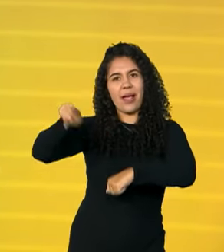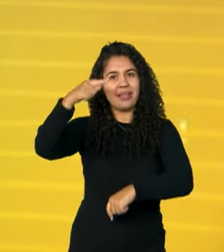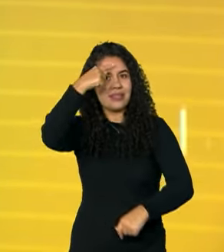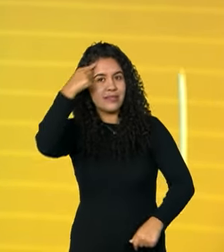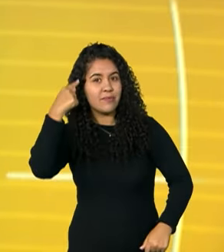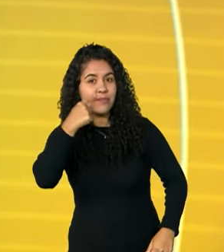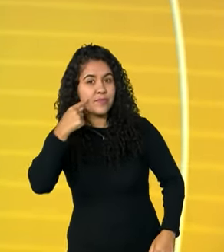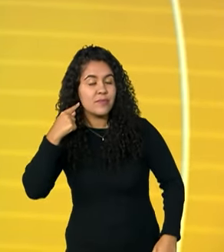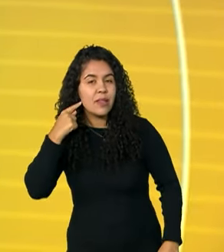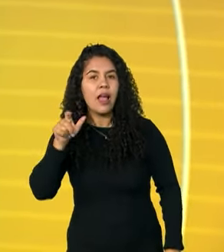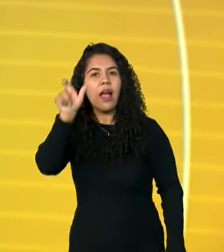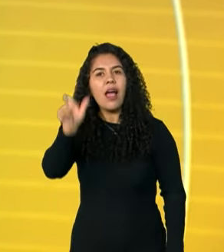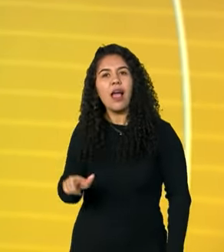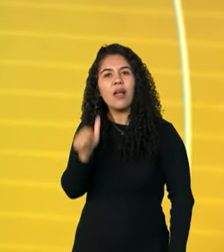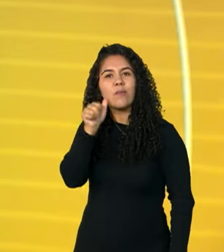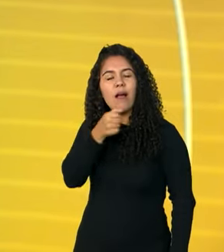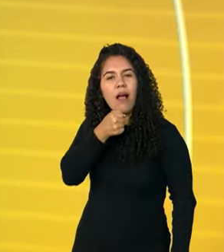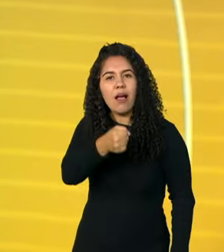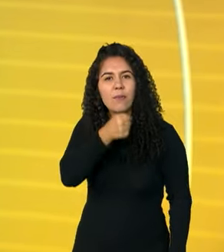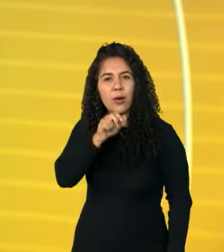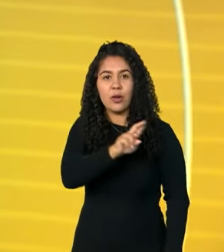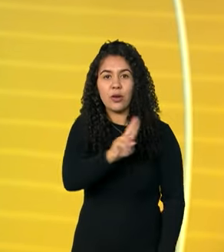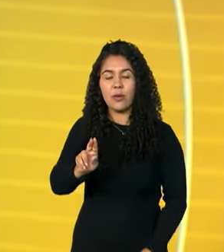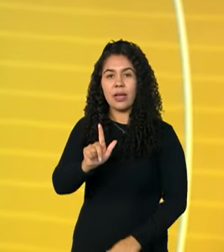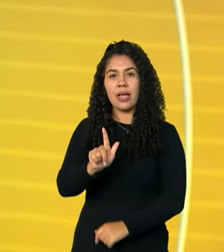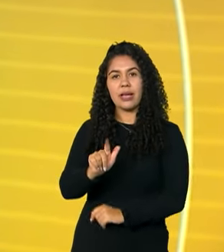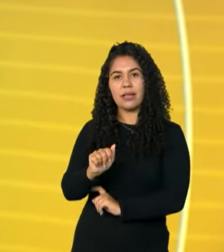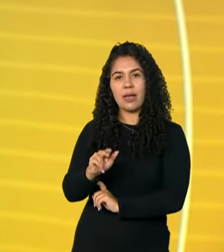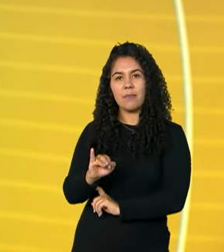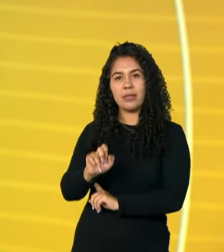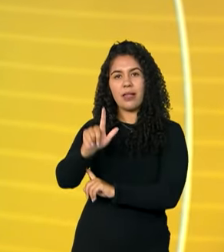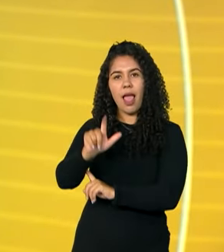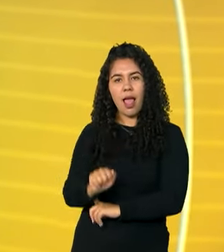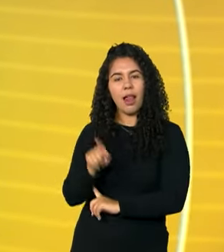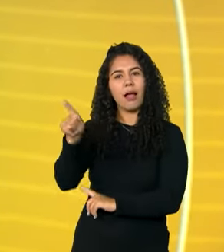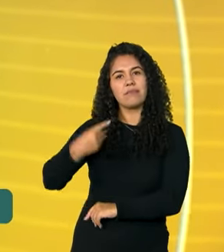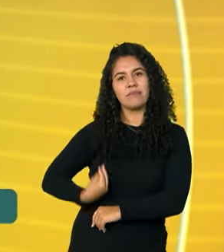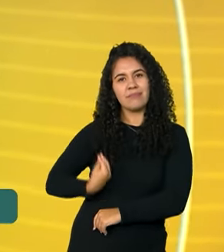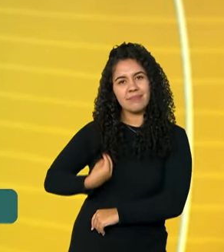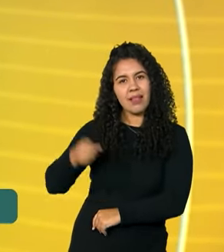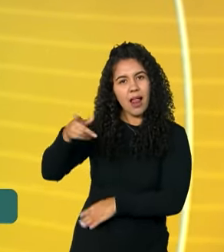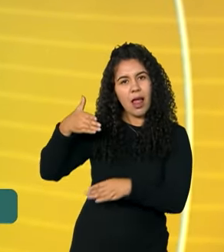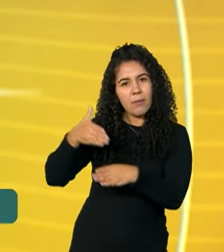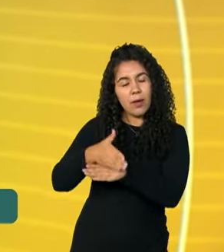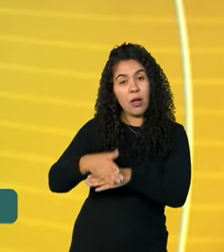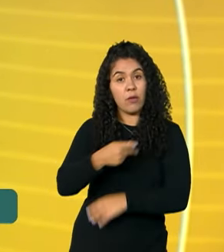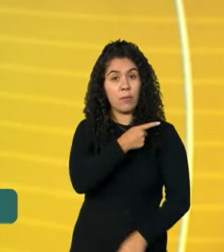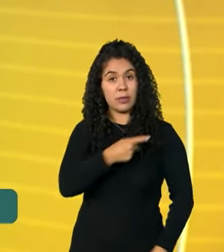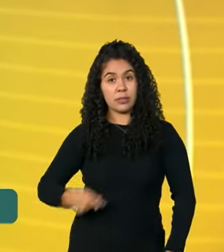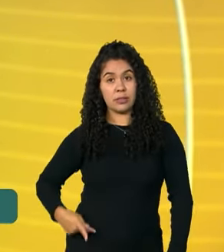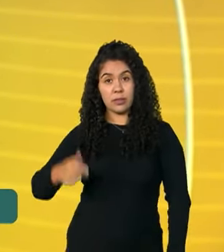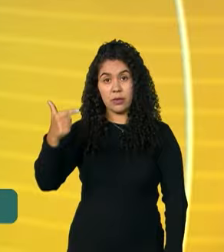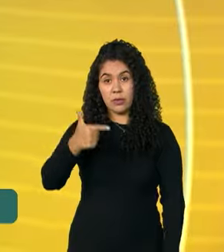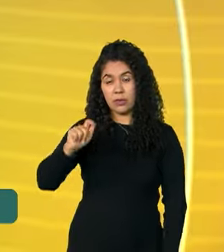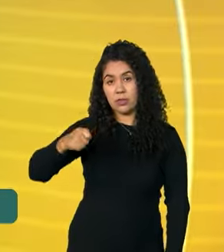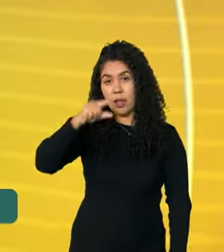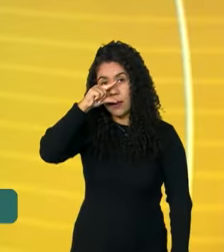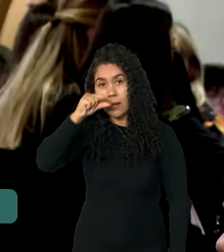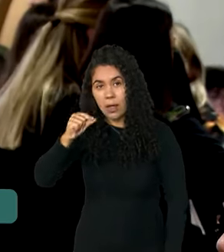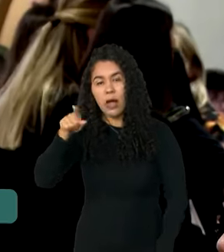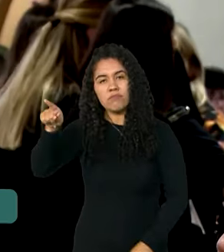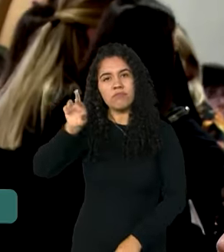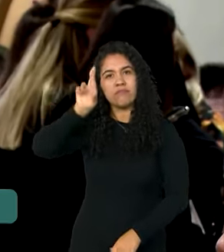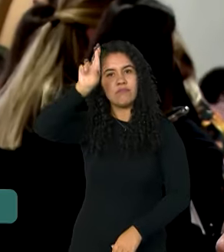acompanhando o quarto dia da COP29. O vice-presidente Geraldo Alckmin chefia a delegação brasileira no encontro.